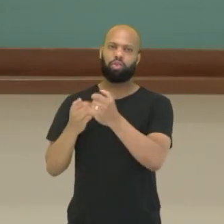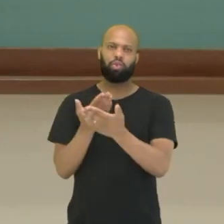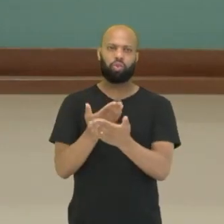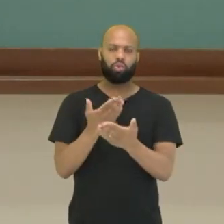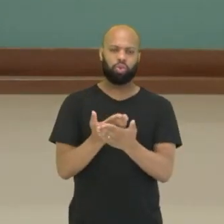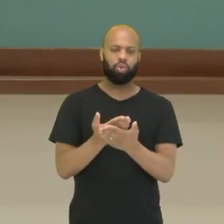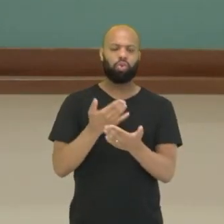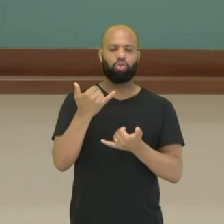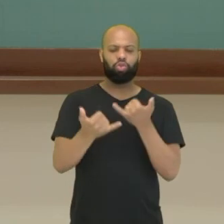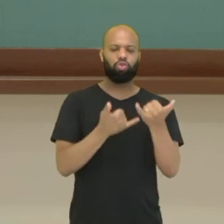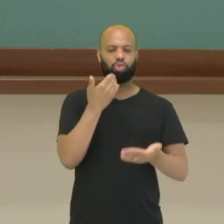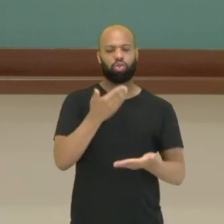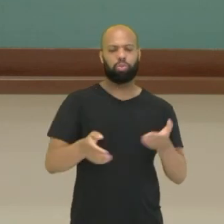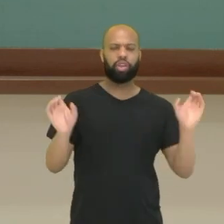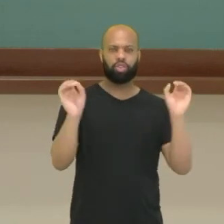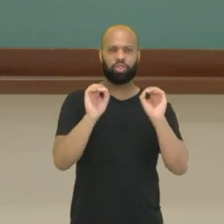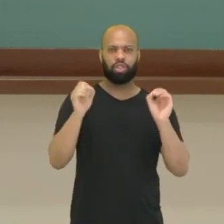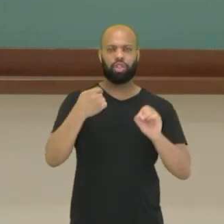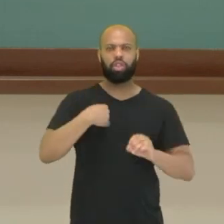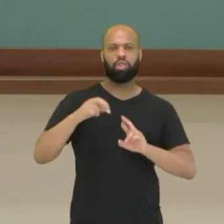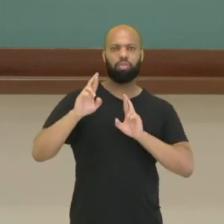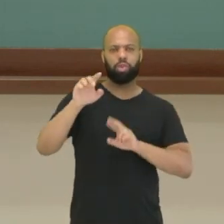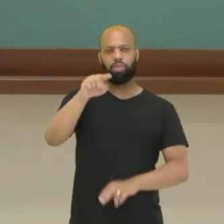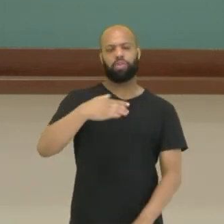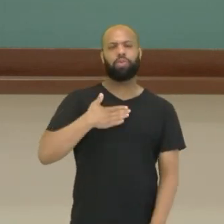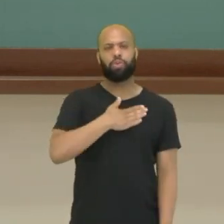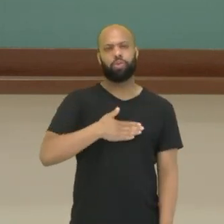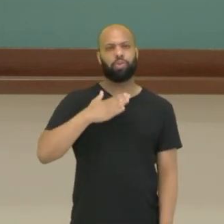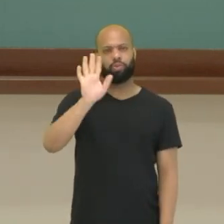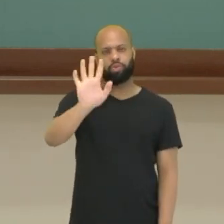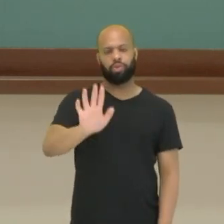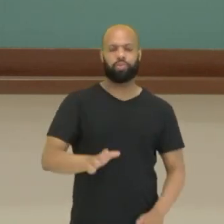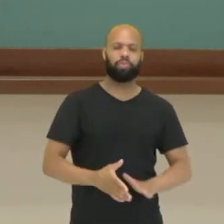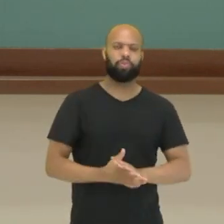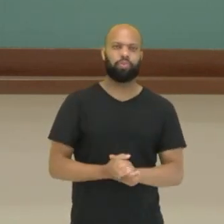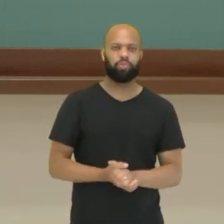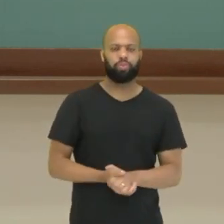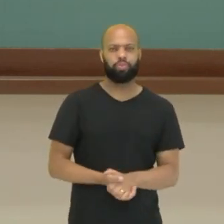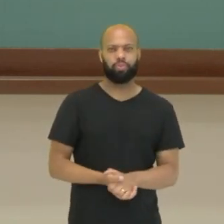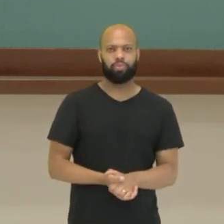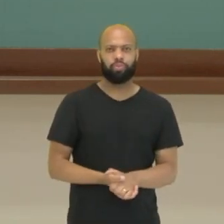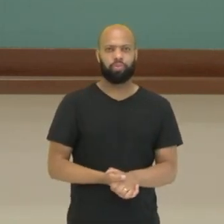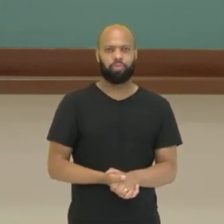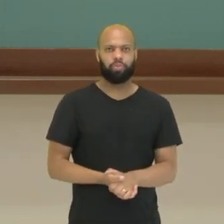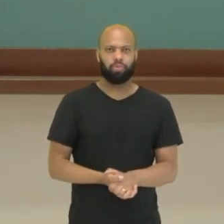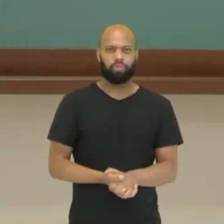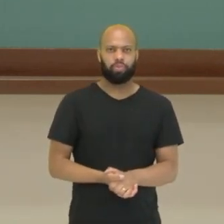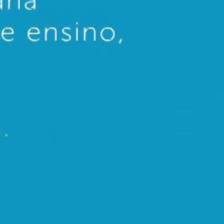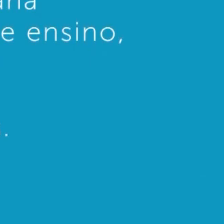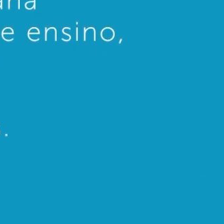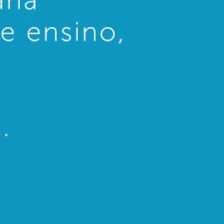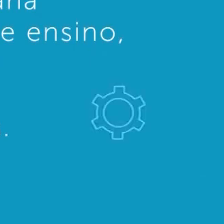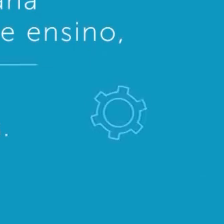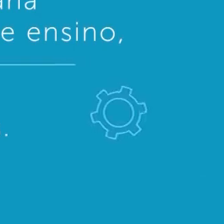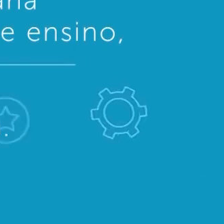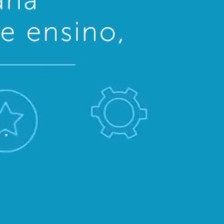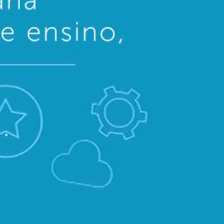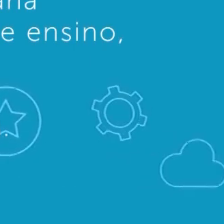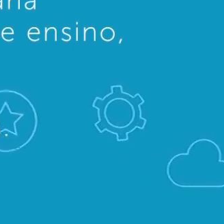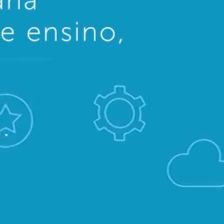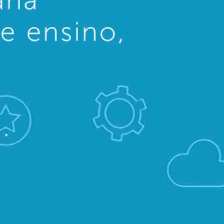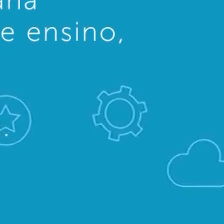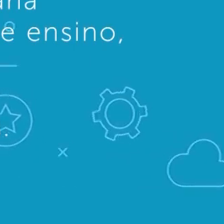Nesse vídeo, nós falamos sobre jogos cooperativos sem perdedores. Espero que vocês tenham gostado. Até breve! Transcrição